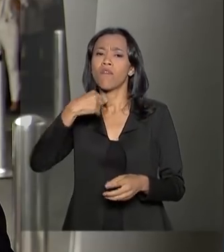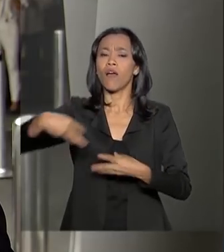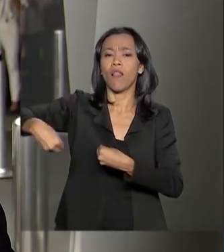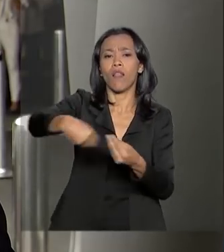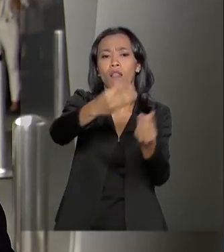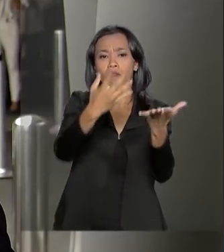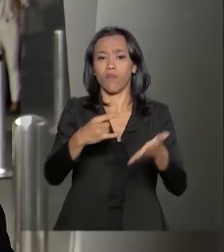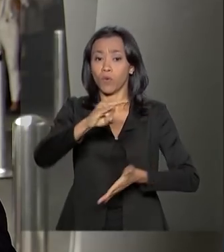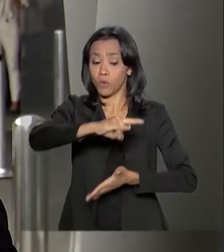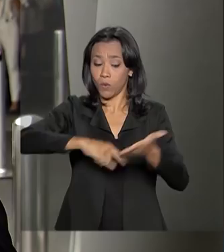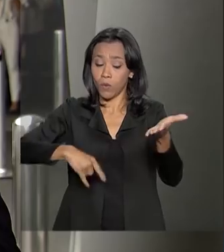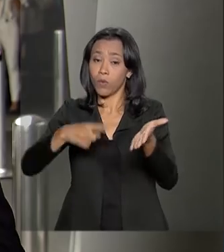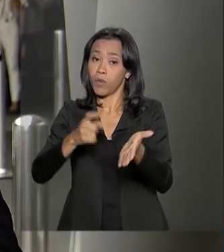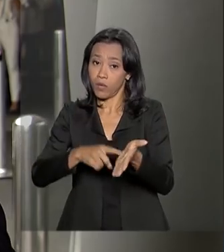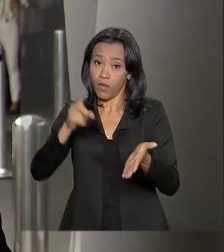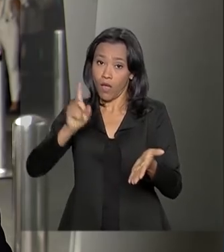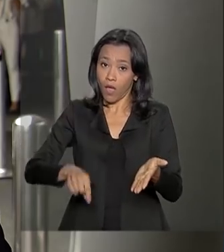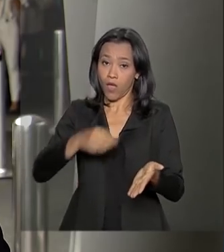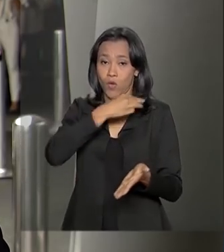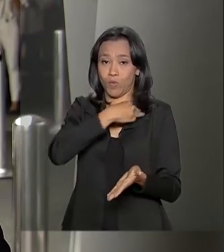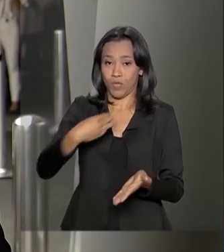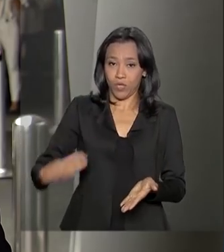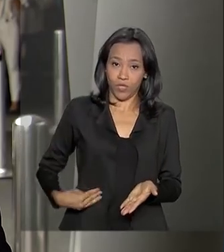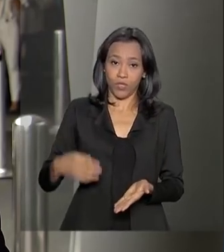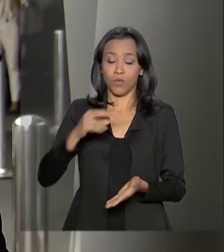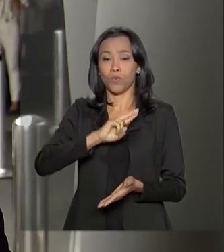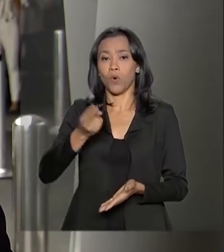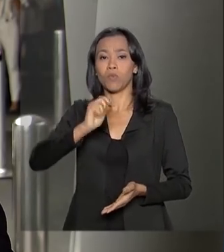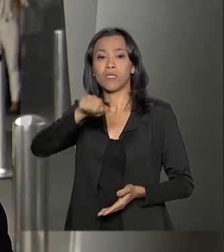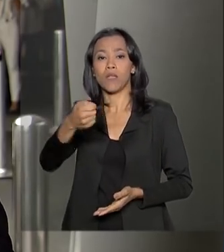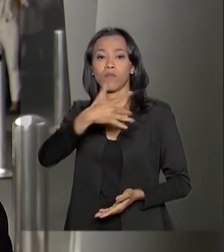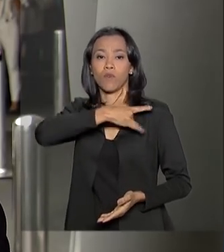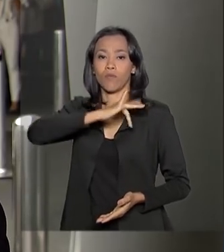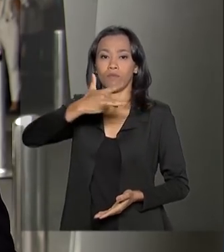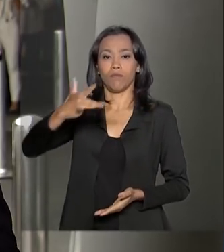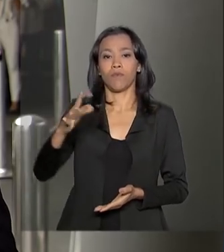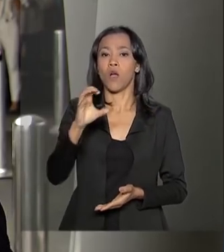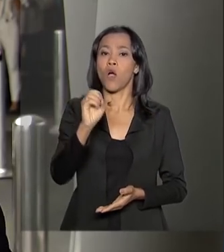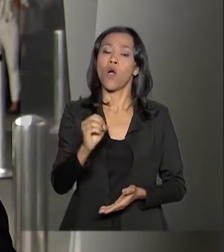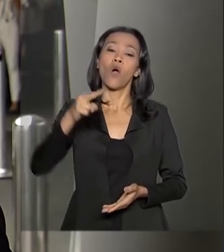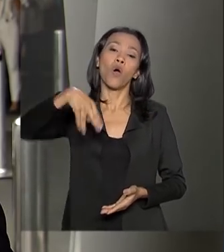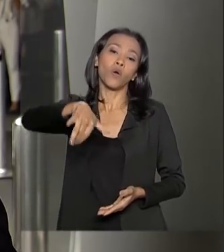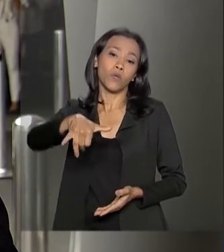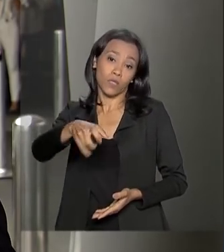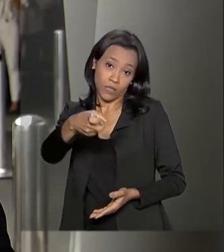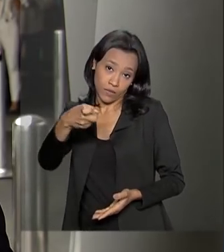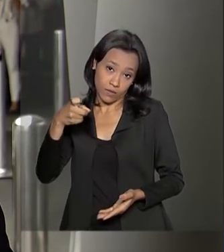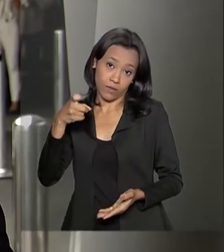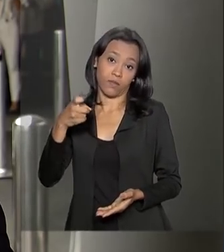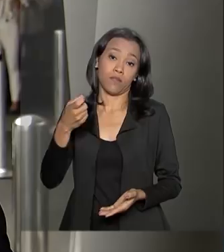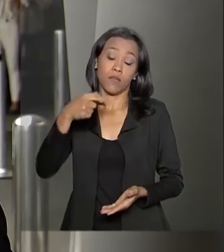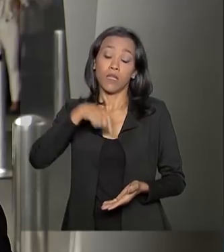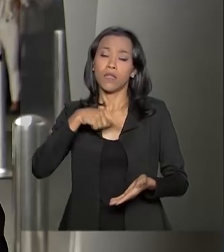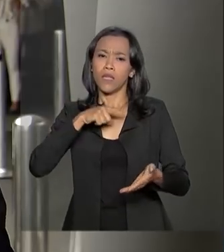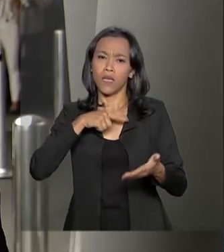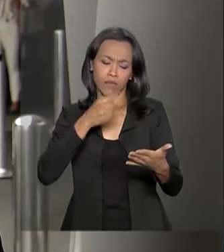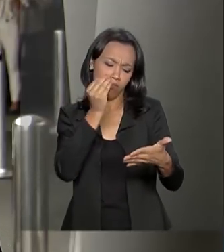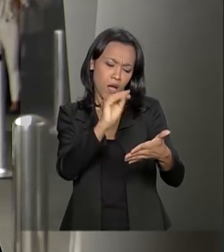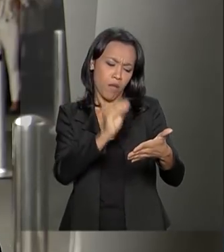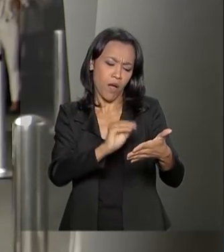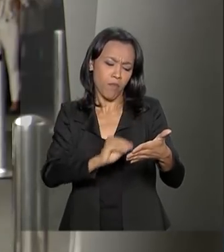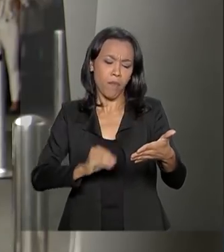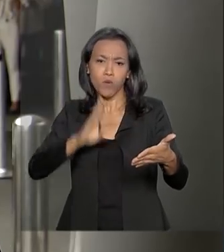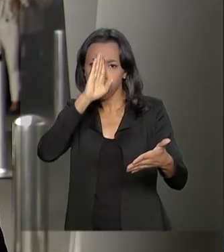até o Congresso Nacional é o ministro-chefe da Casa Civil, Onyx Lorenzoni. No documento, constam os principais